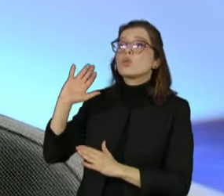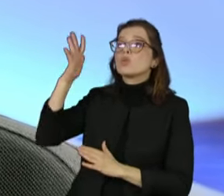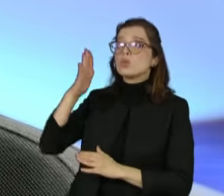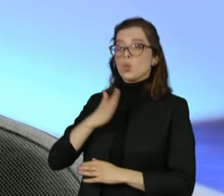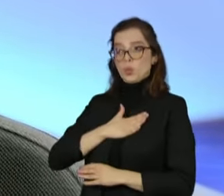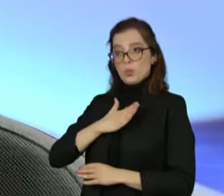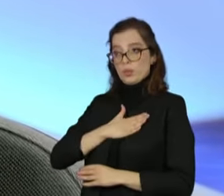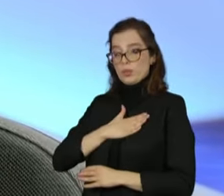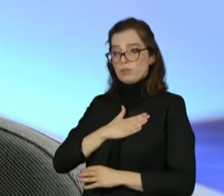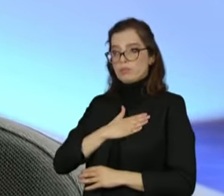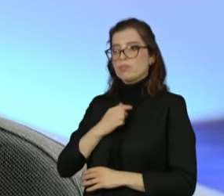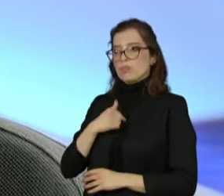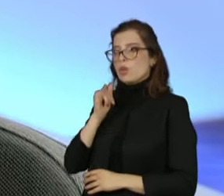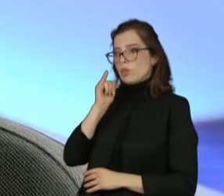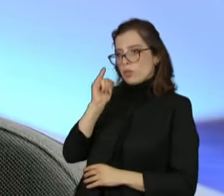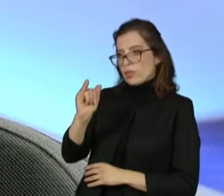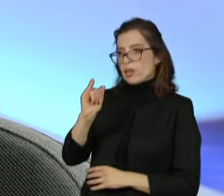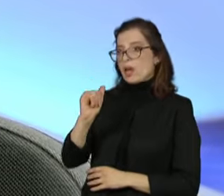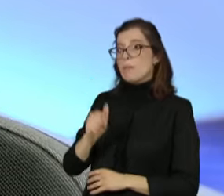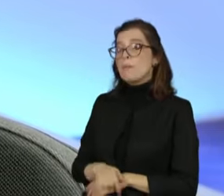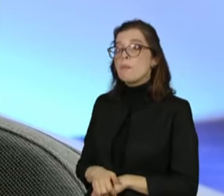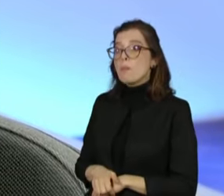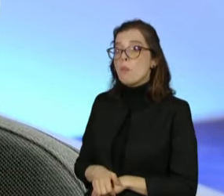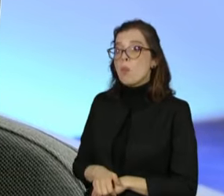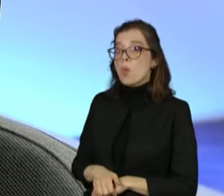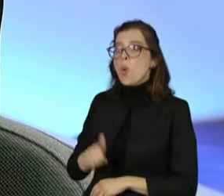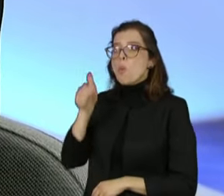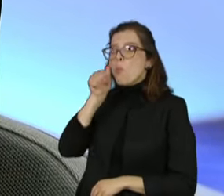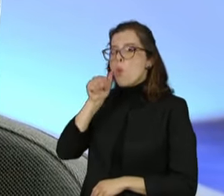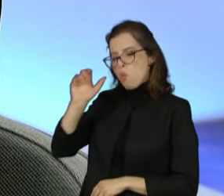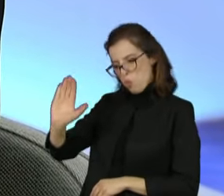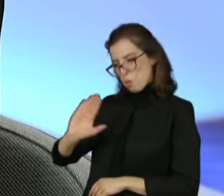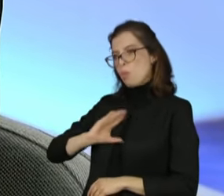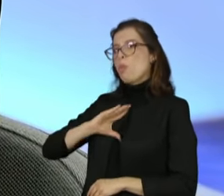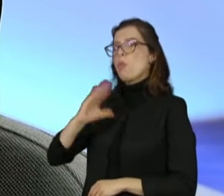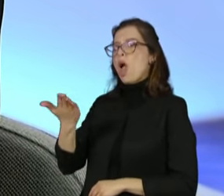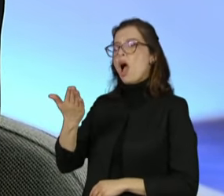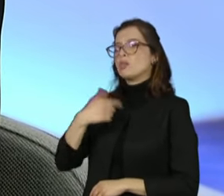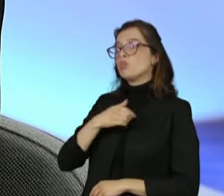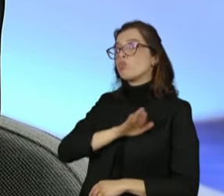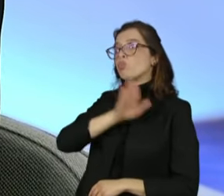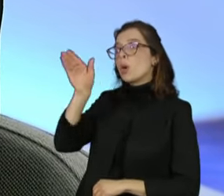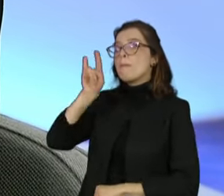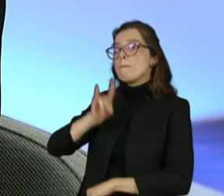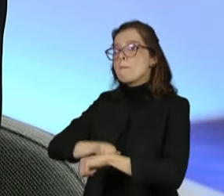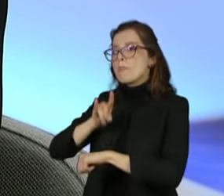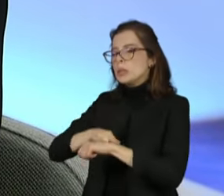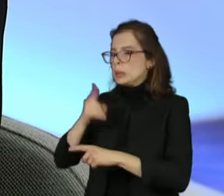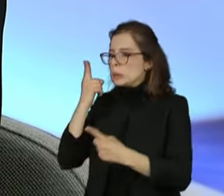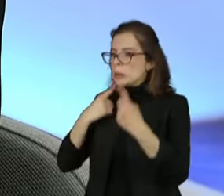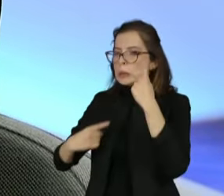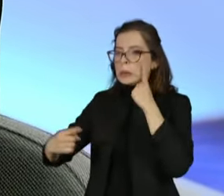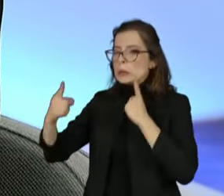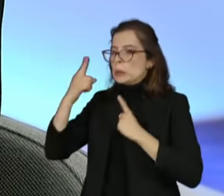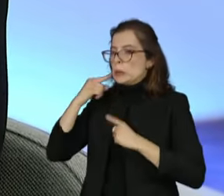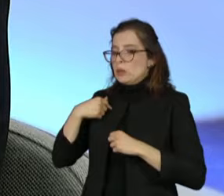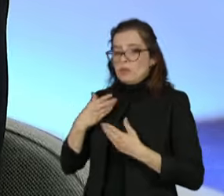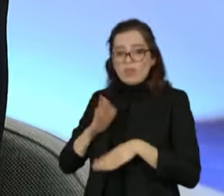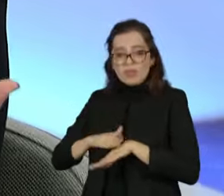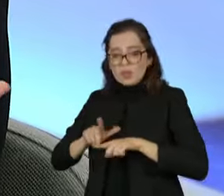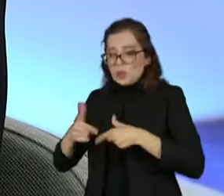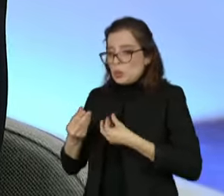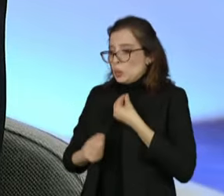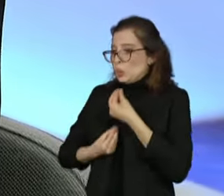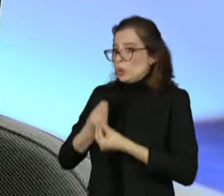coragem de enfrentar. A primeira vez, eu fui chorar no banheiro, porque eu não sabia o que fazer. Segunda vez, eu tentei reagir e não consegui